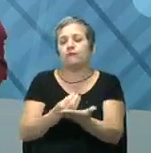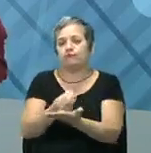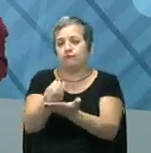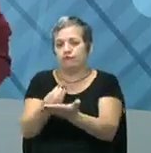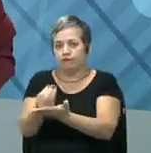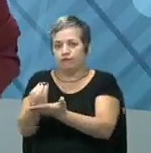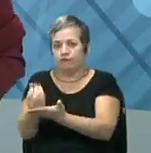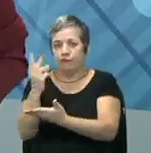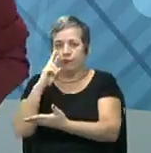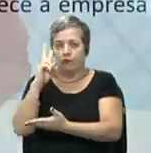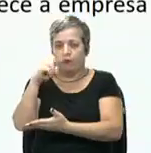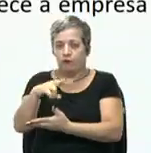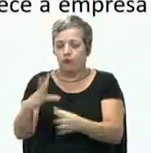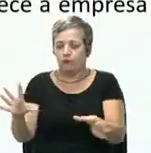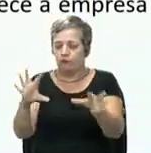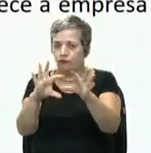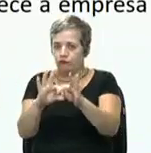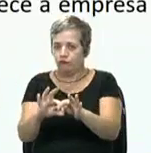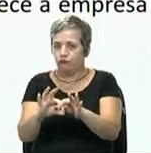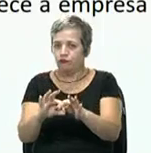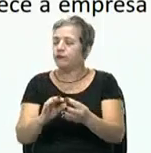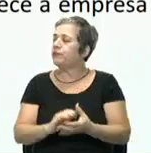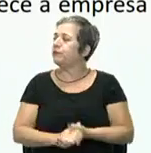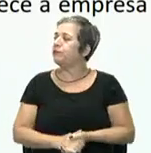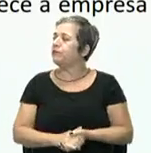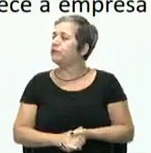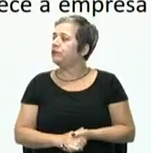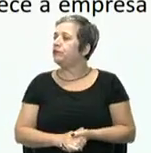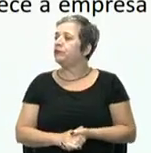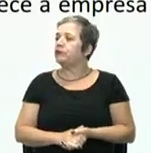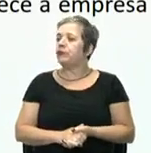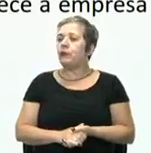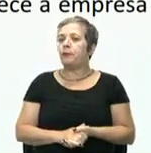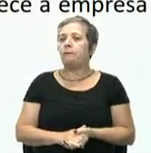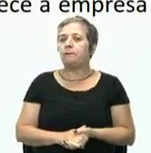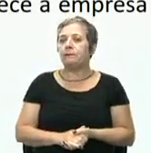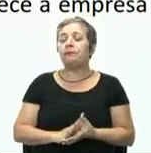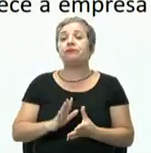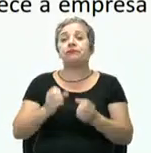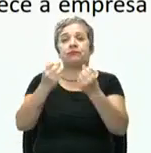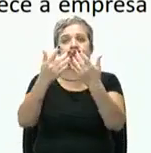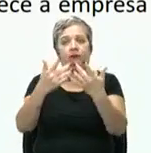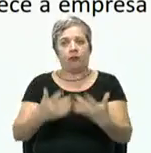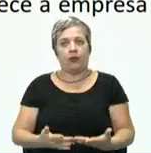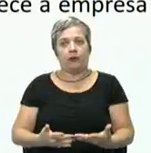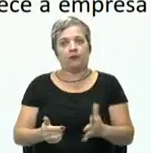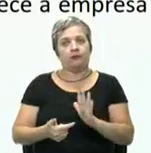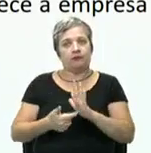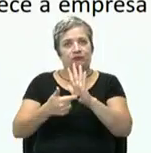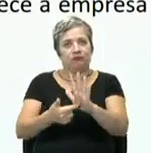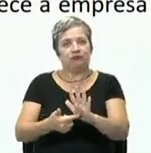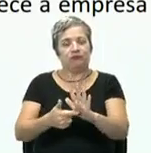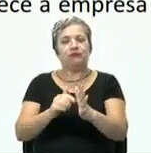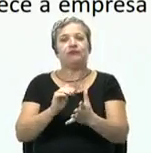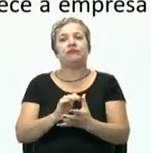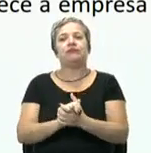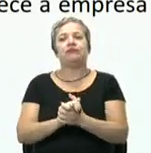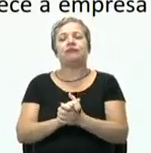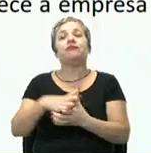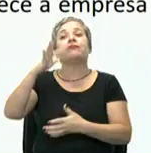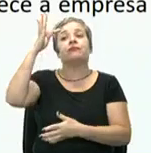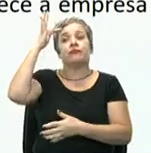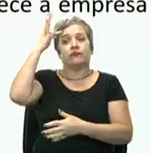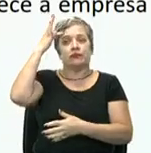Vamos ver a contextualização da nossa aula? Complementando o eu já trouxe até agora, as